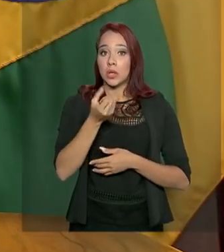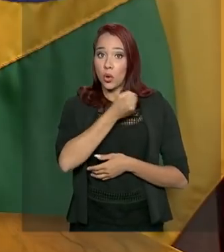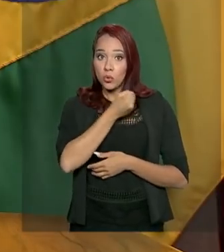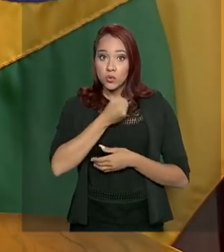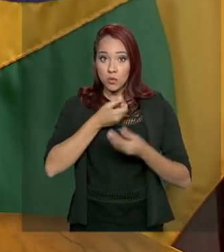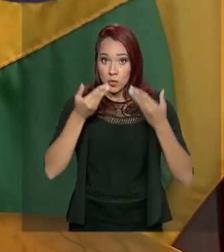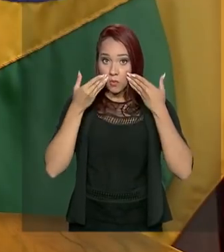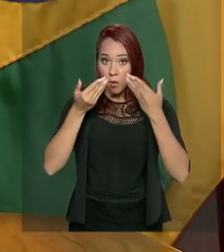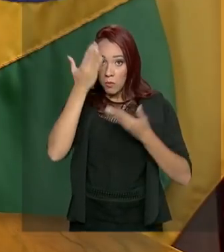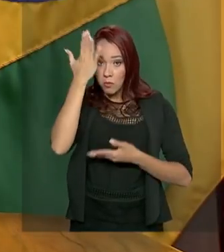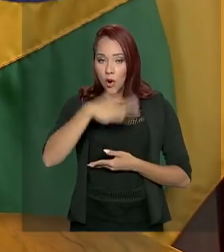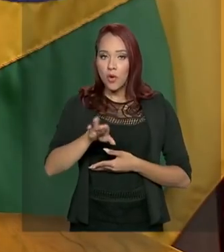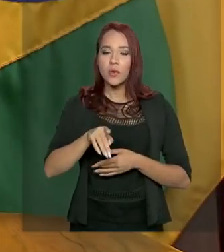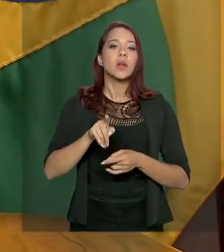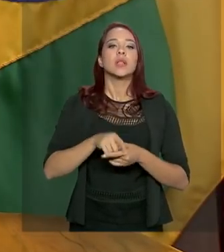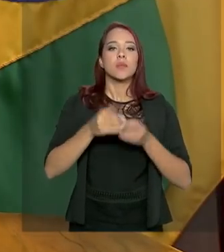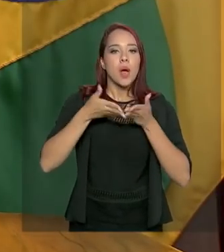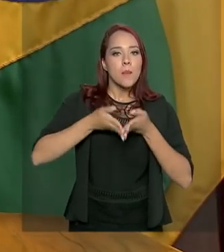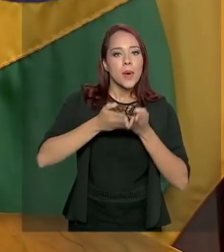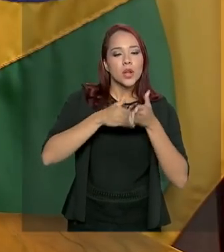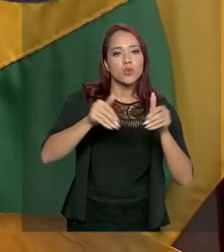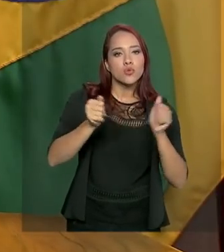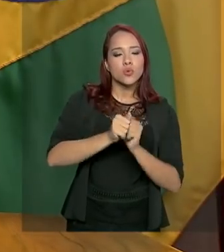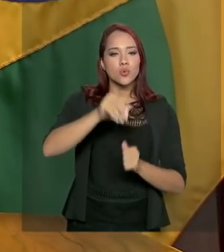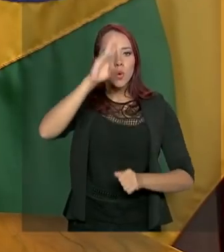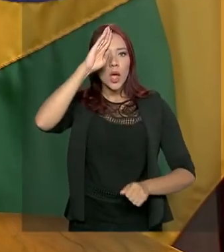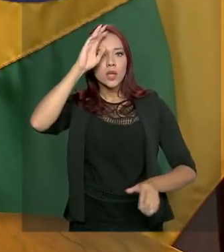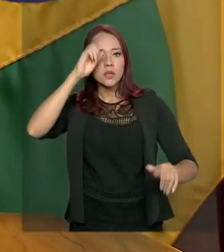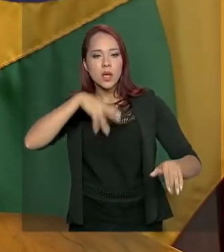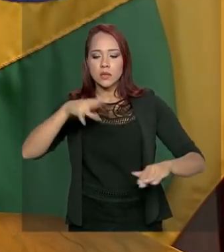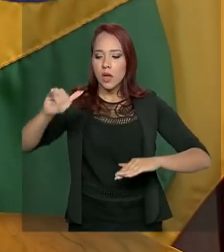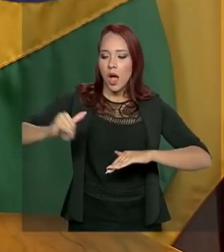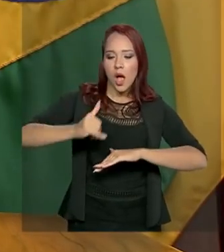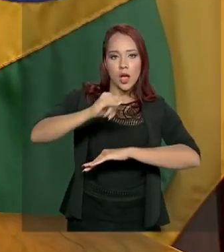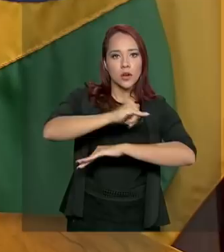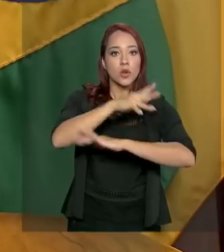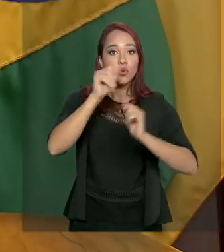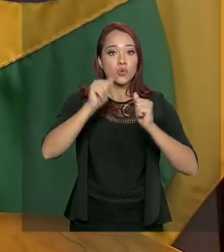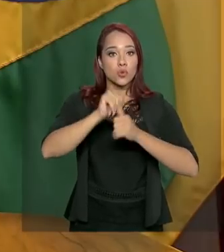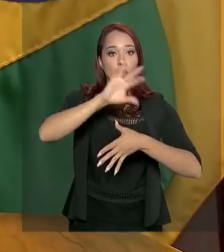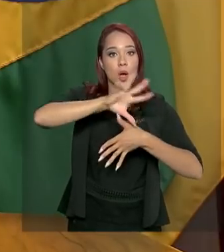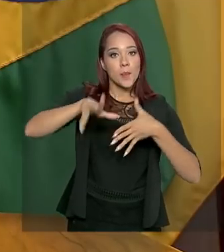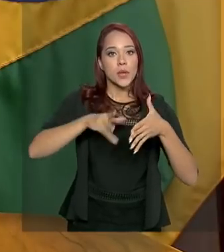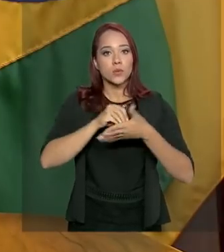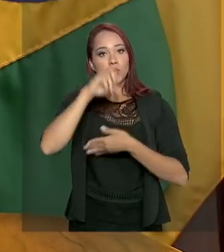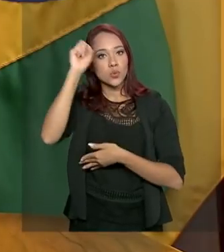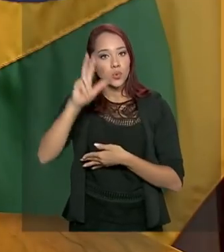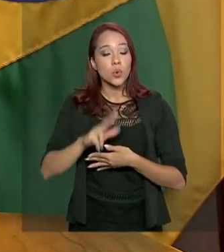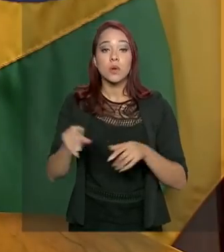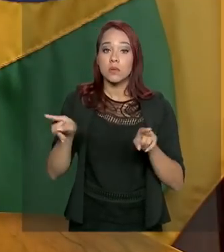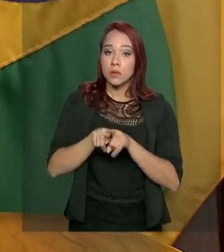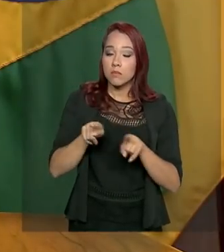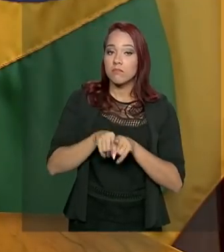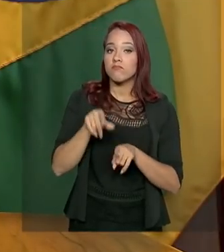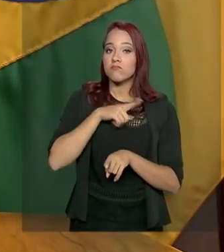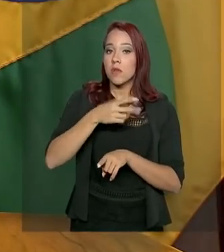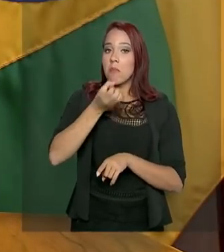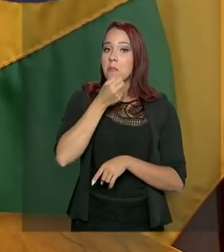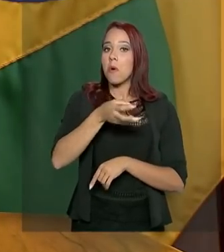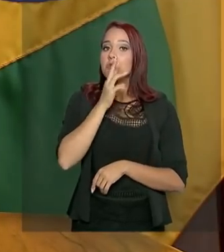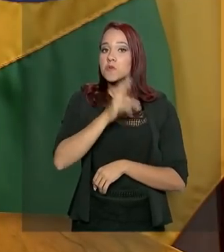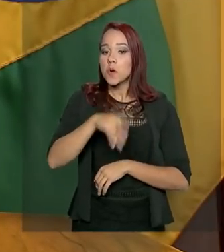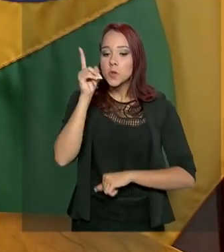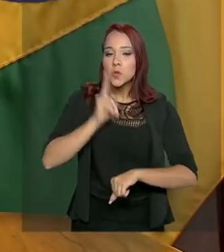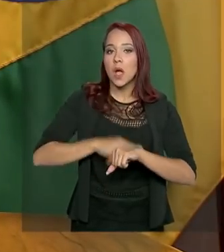isso aí. A Marinha, com a ajuda do Exército da Força Aérea na Operação Amazônia Azul, também deram uma resposta